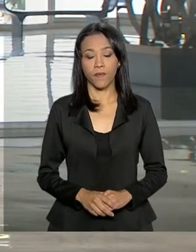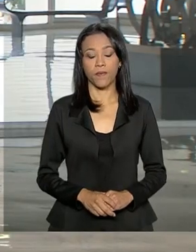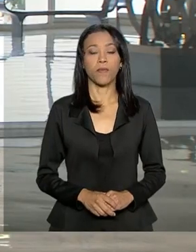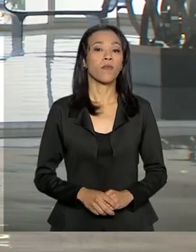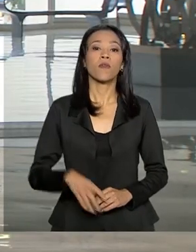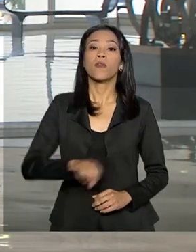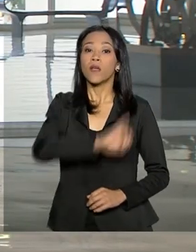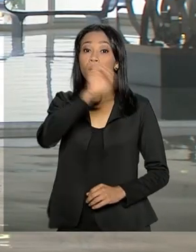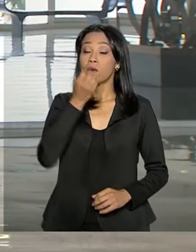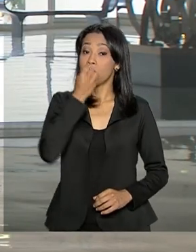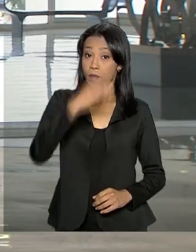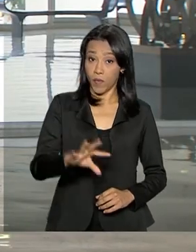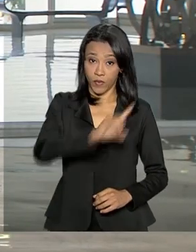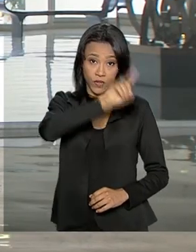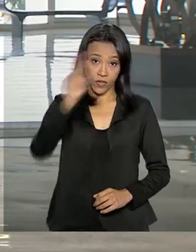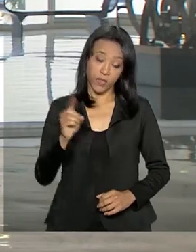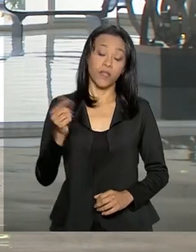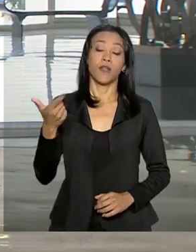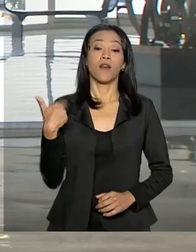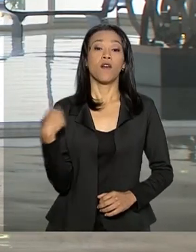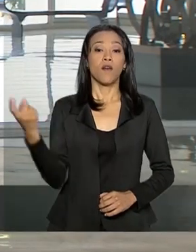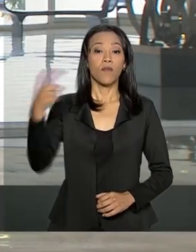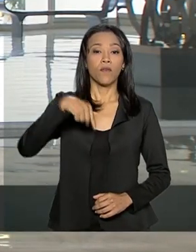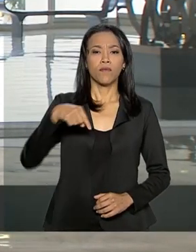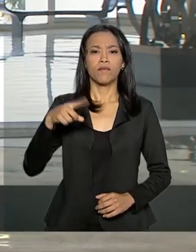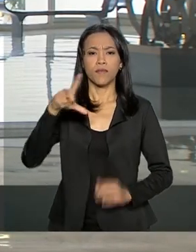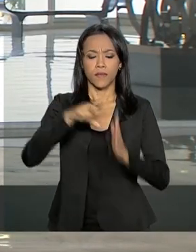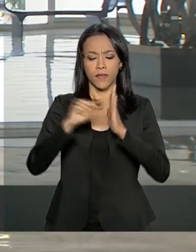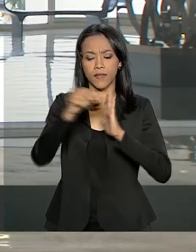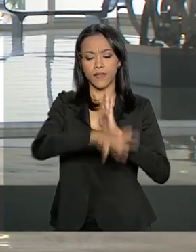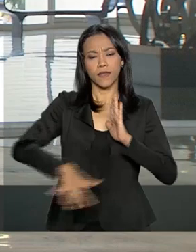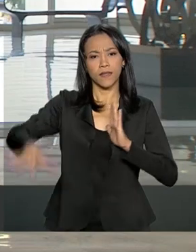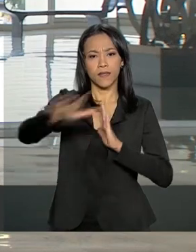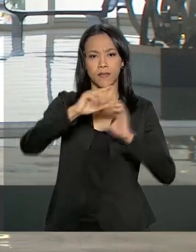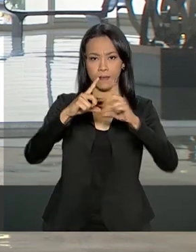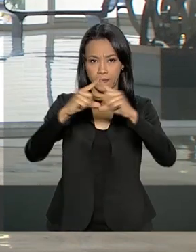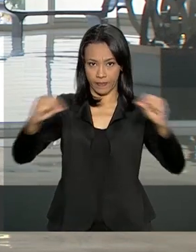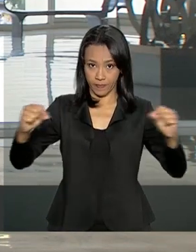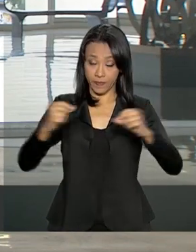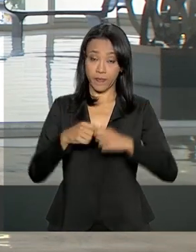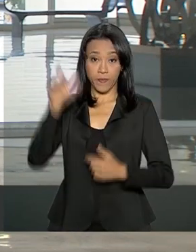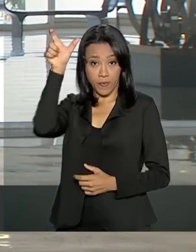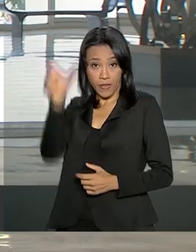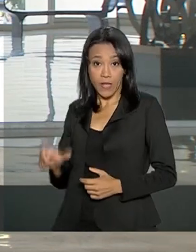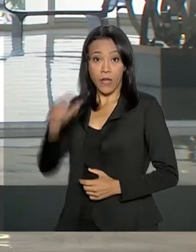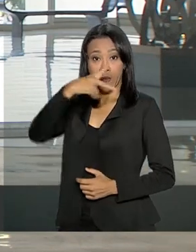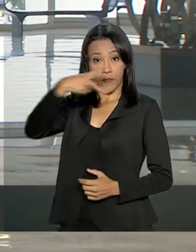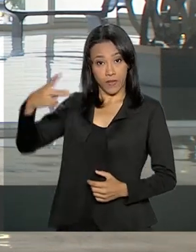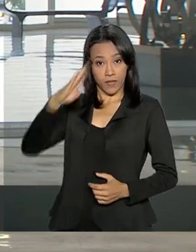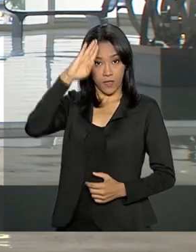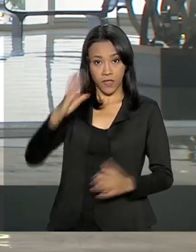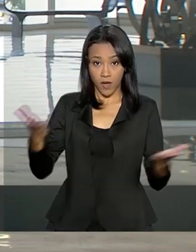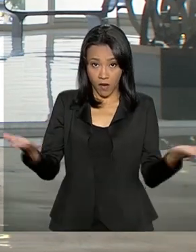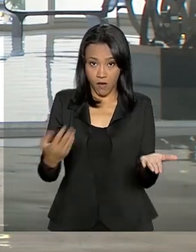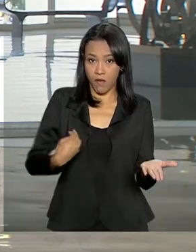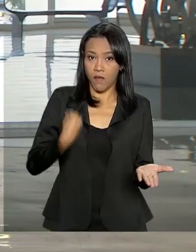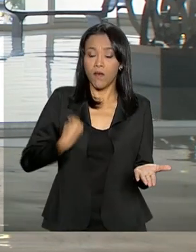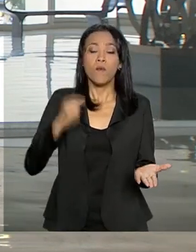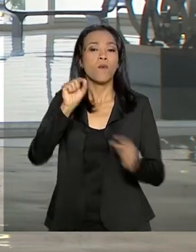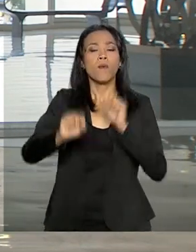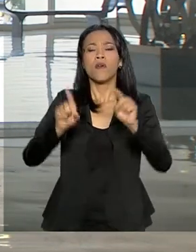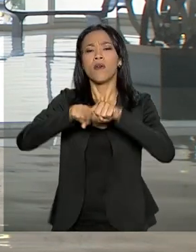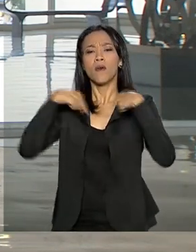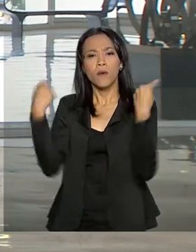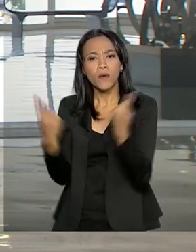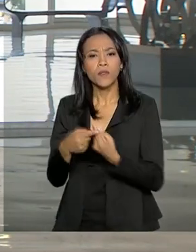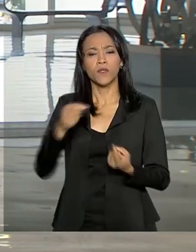Olá, bom dia. Voltamos a falar ao vivo do Palácio do Planalto em Brasília. O presidente Jair Bolsonaro está reunido neste momento com os